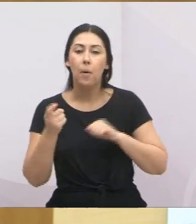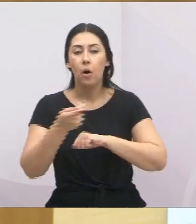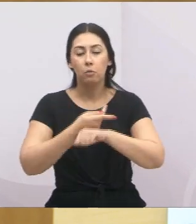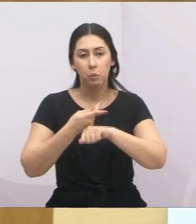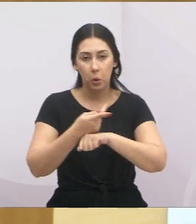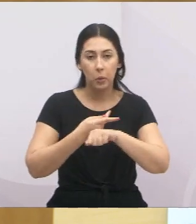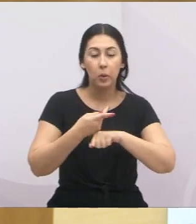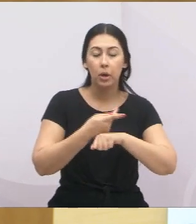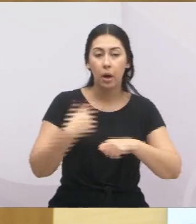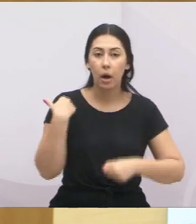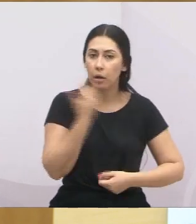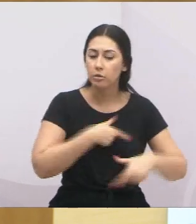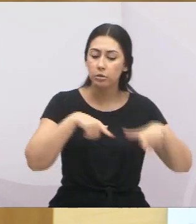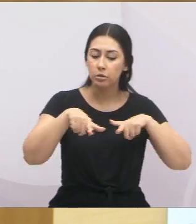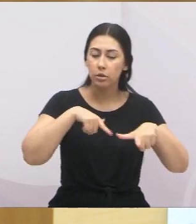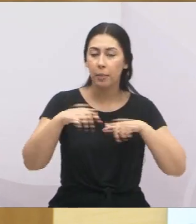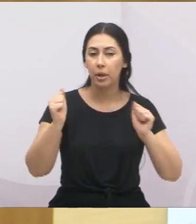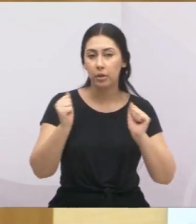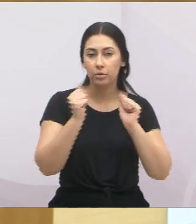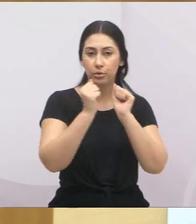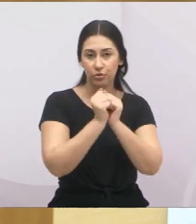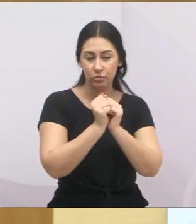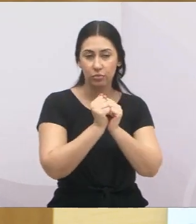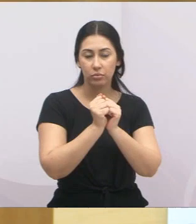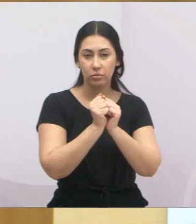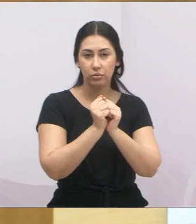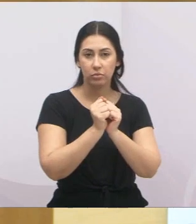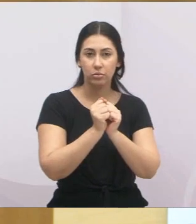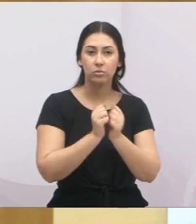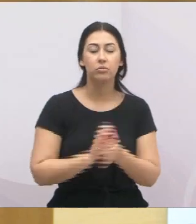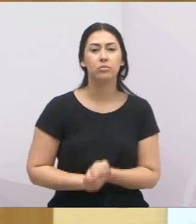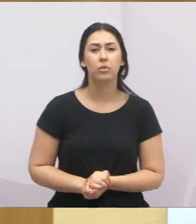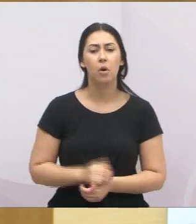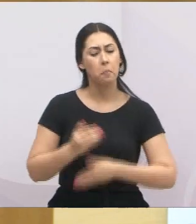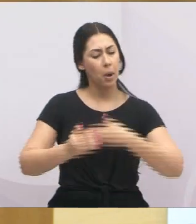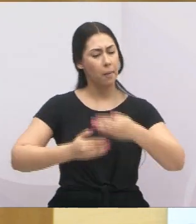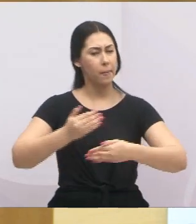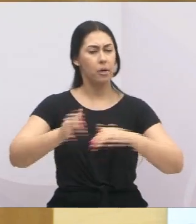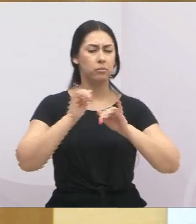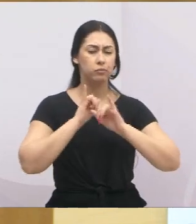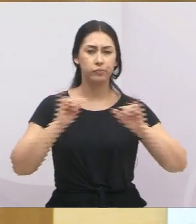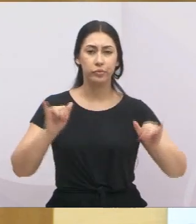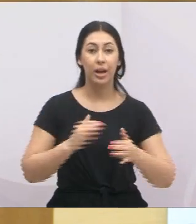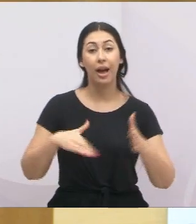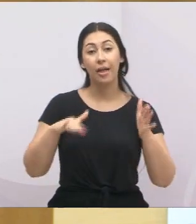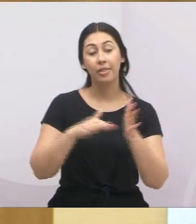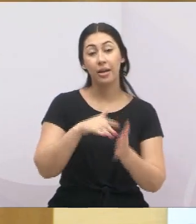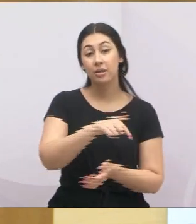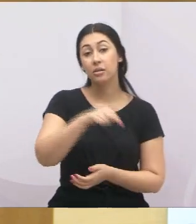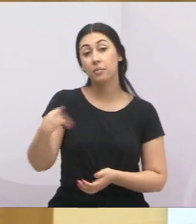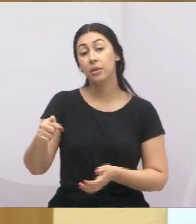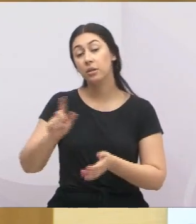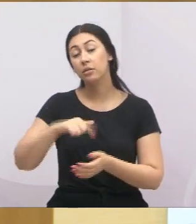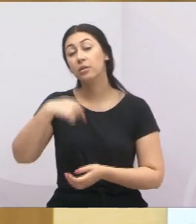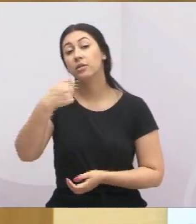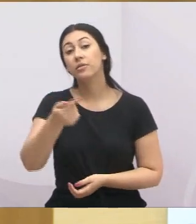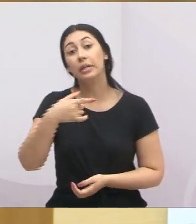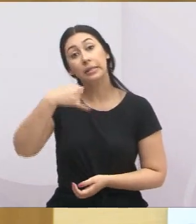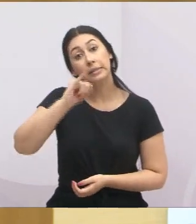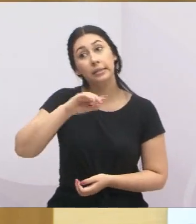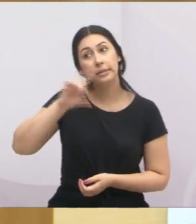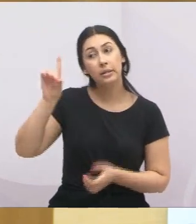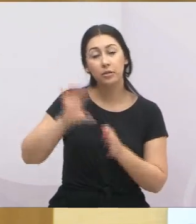para que a gente possa trabalhar junto com o povo, com a população, levando a nossa mensagem no dia a dia. Até a semana, que Deus assim permitir,